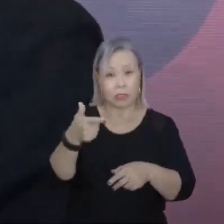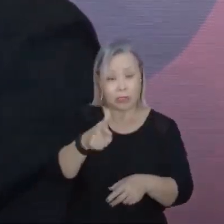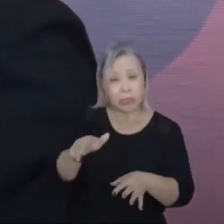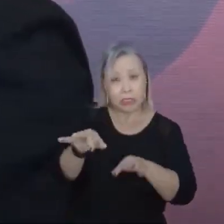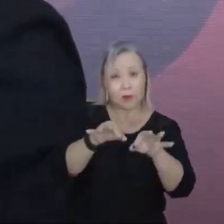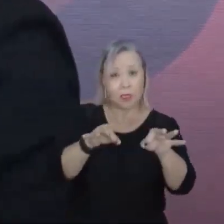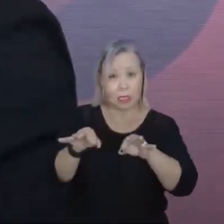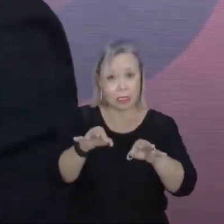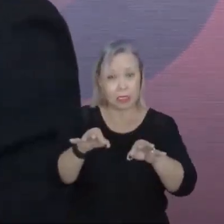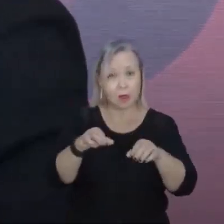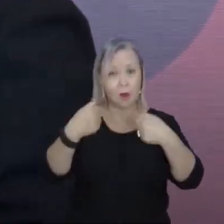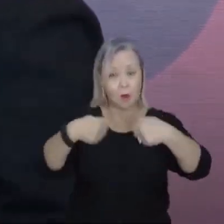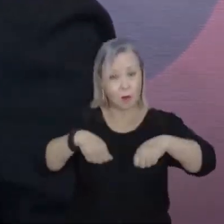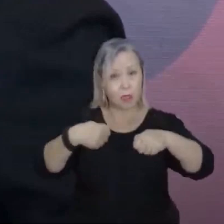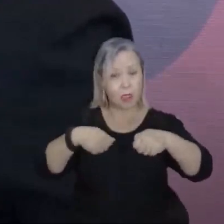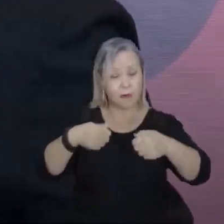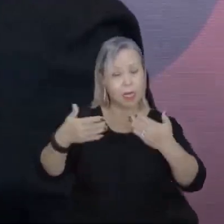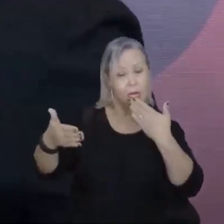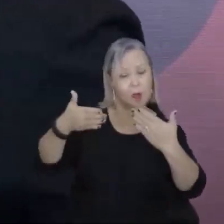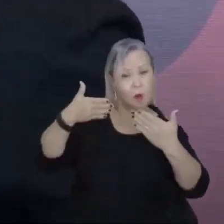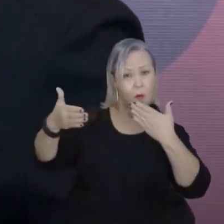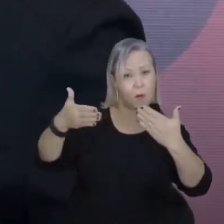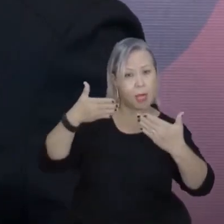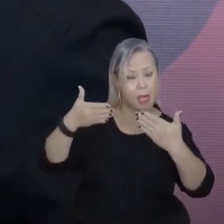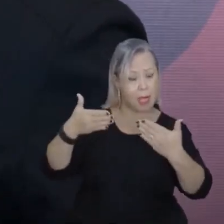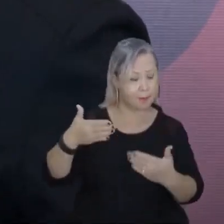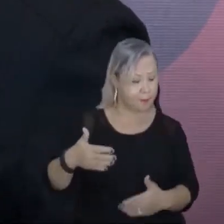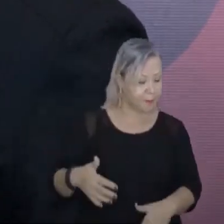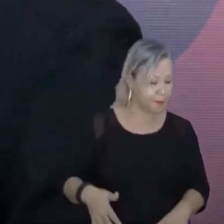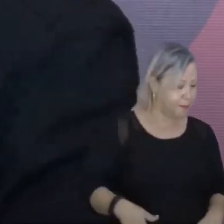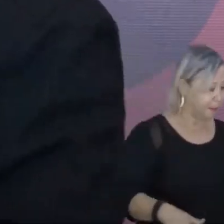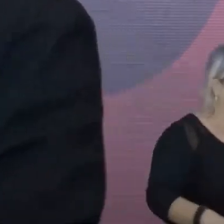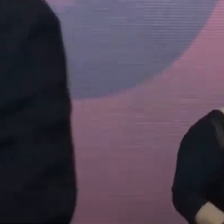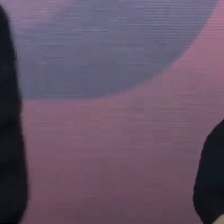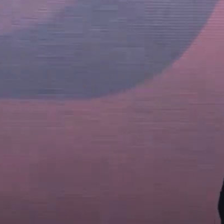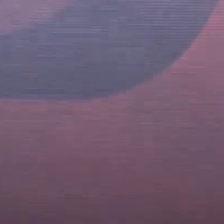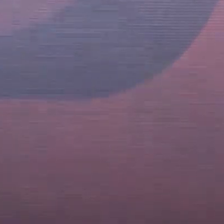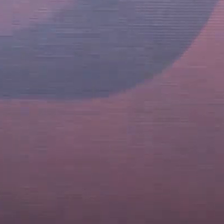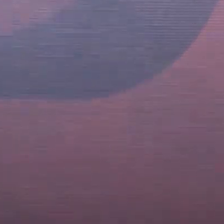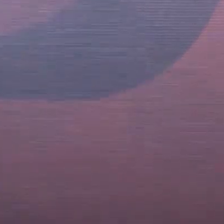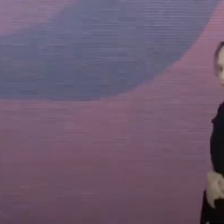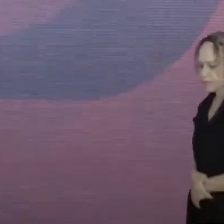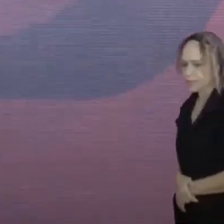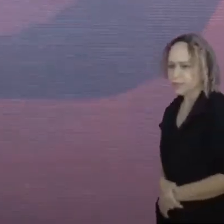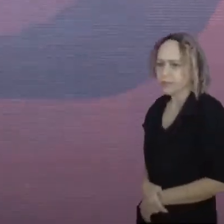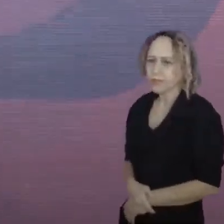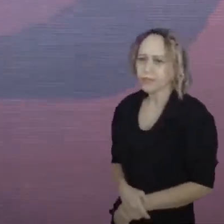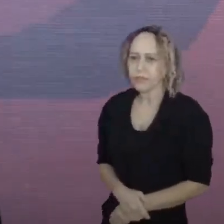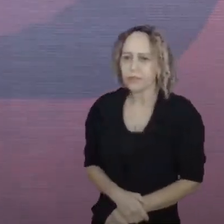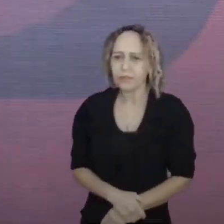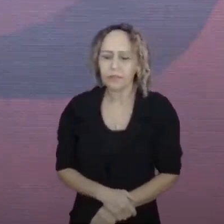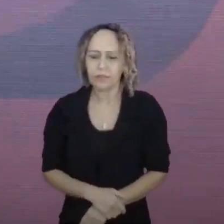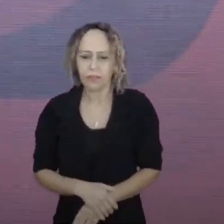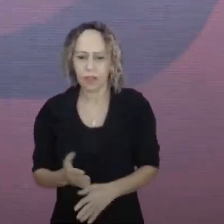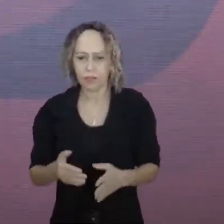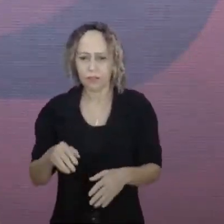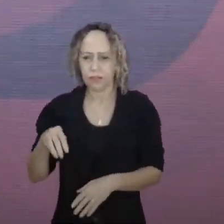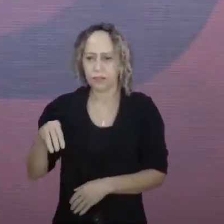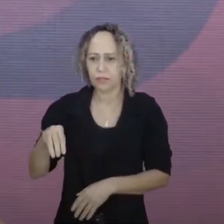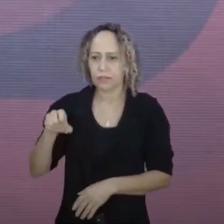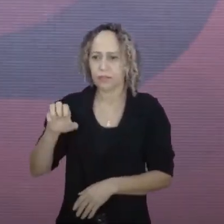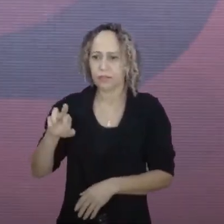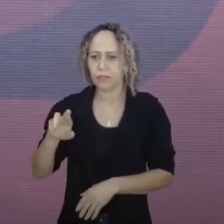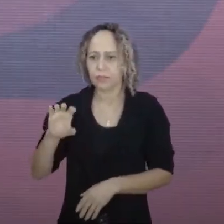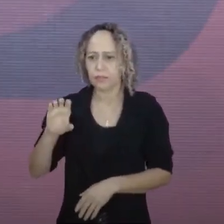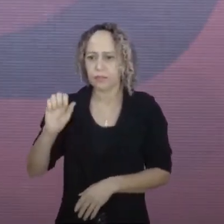deveria comparar essa diretriz que o Aluísio Mercadante fez a apresentação para nós aqui, como se fosse a